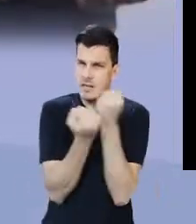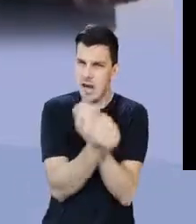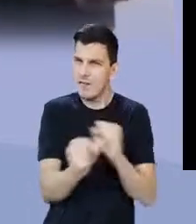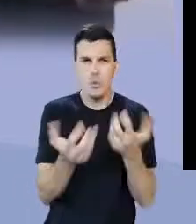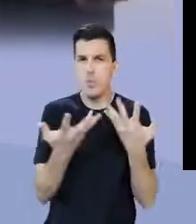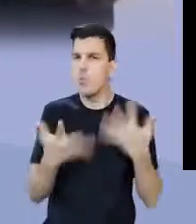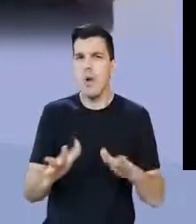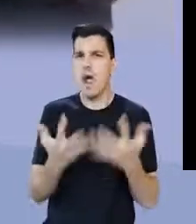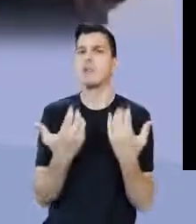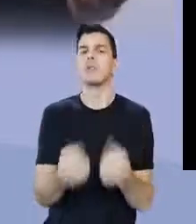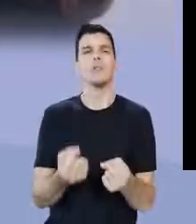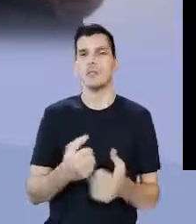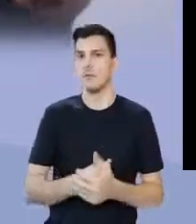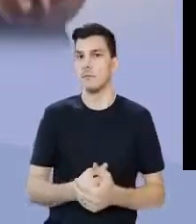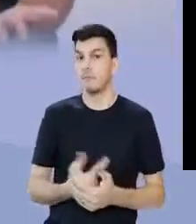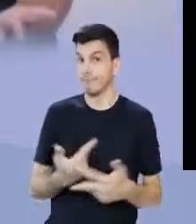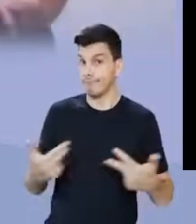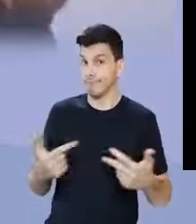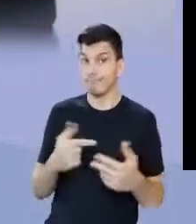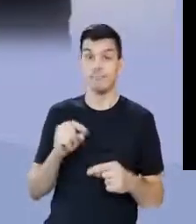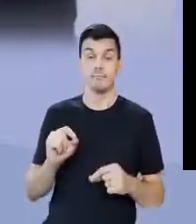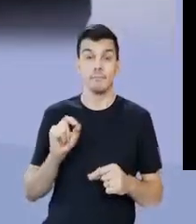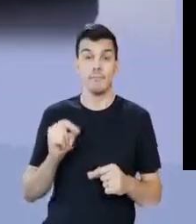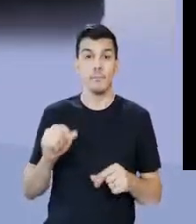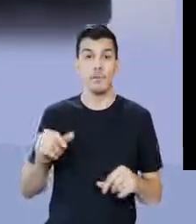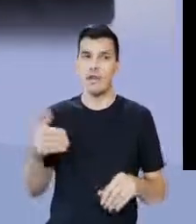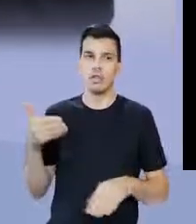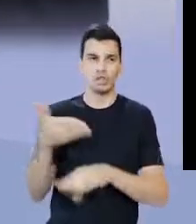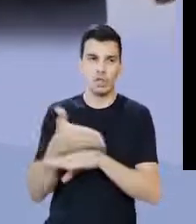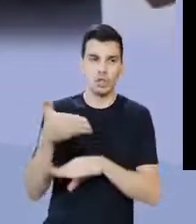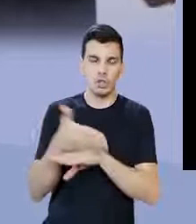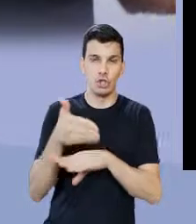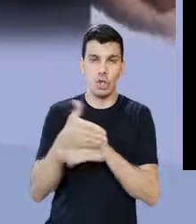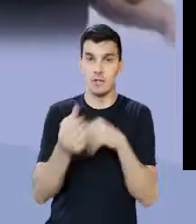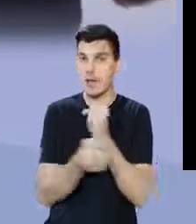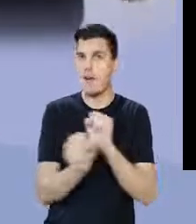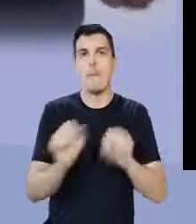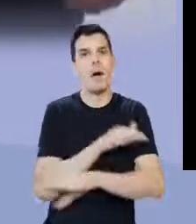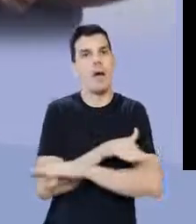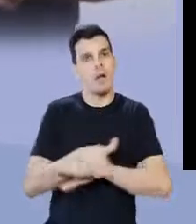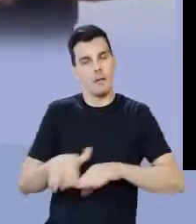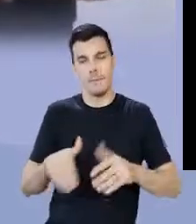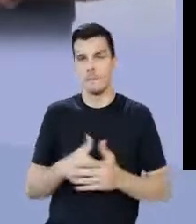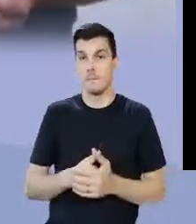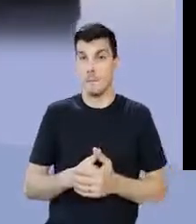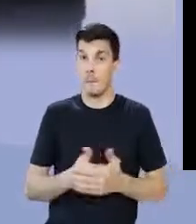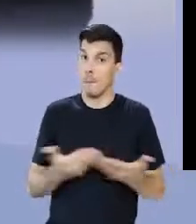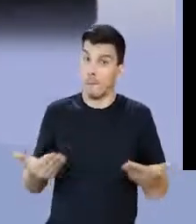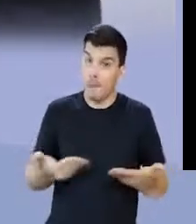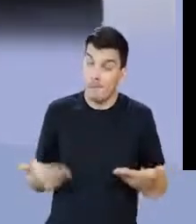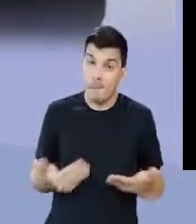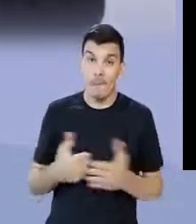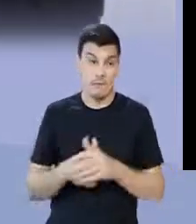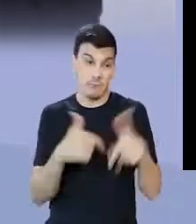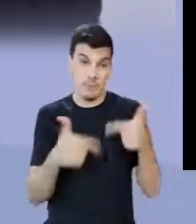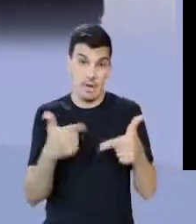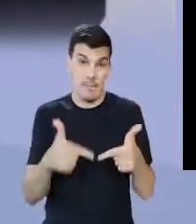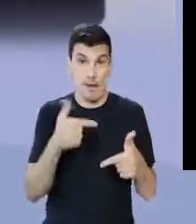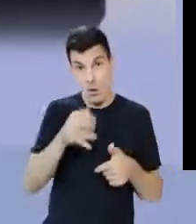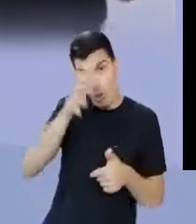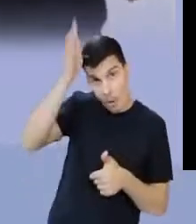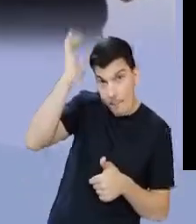escravidão, por outros fatores externos para de chegar escravos dentro de Roma e a base